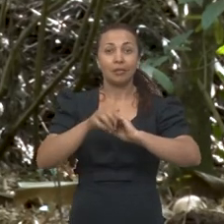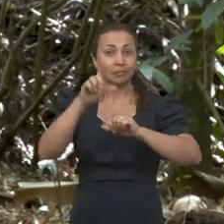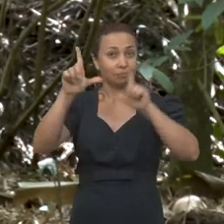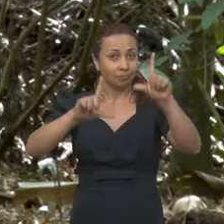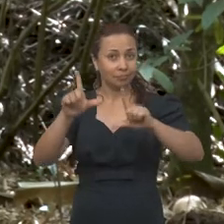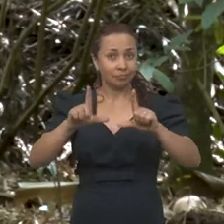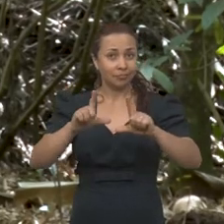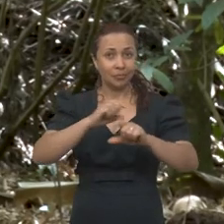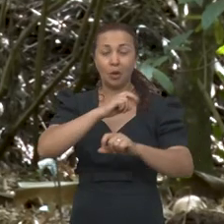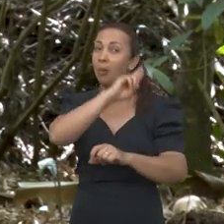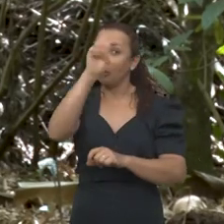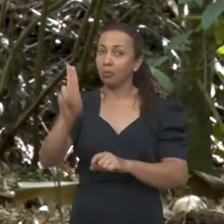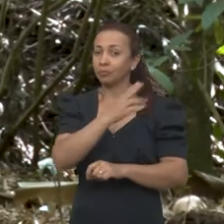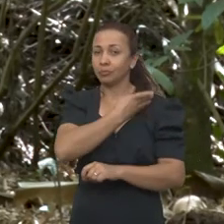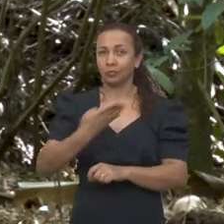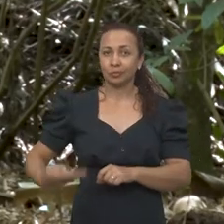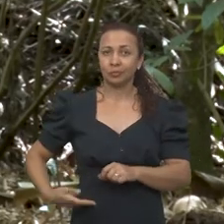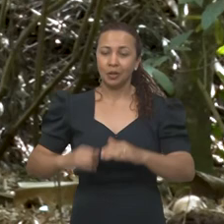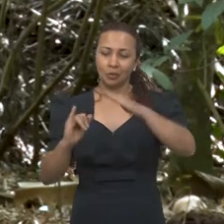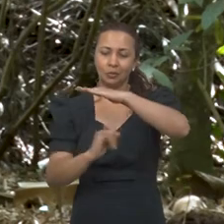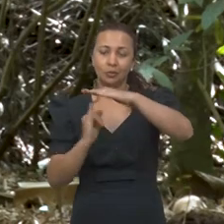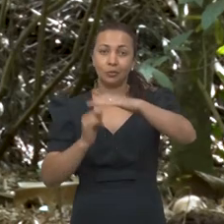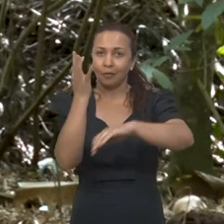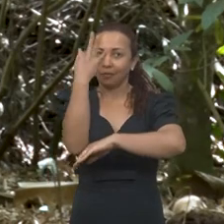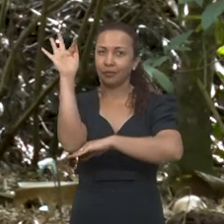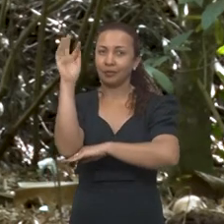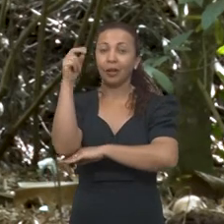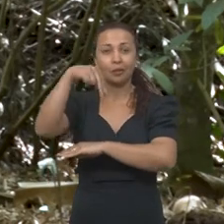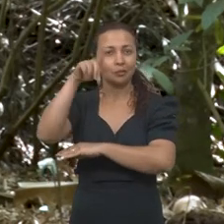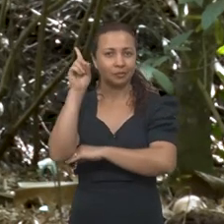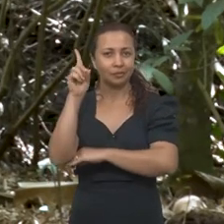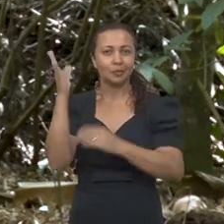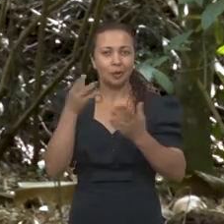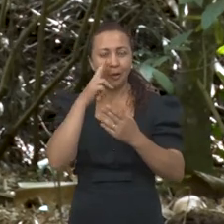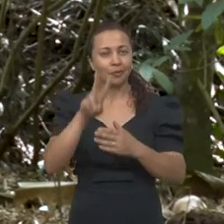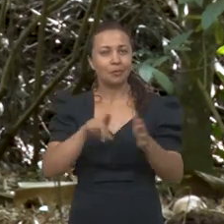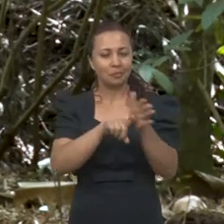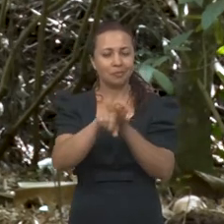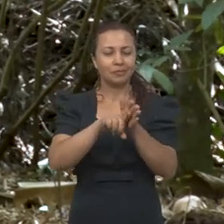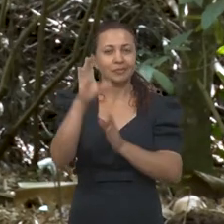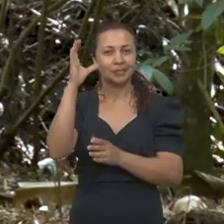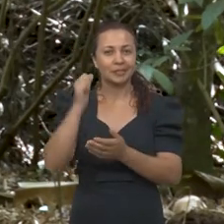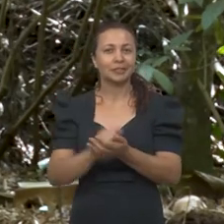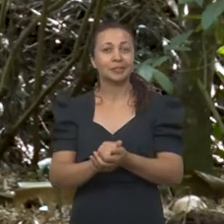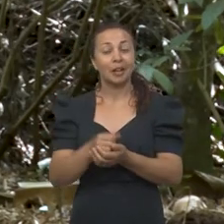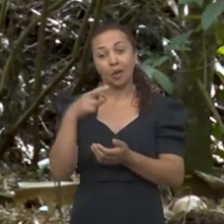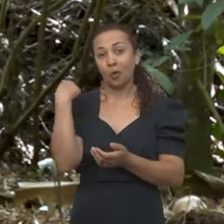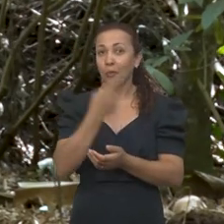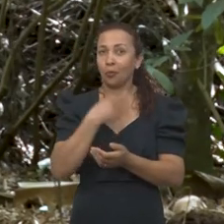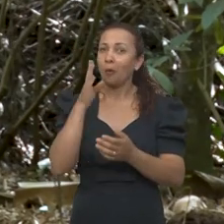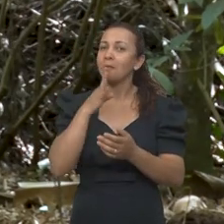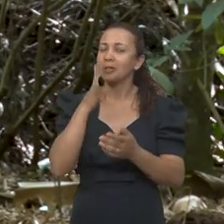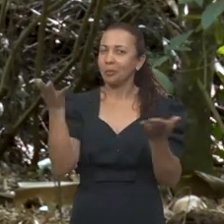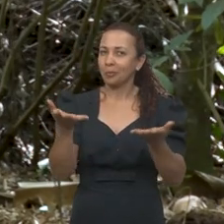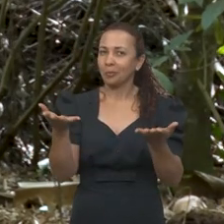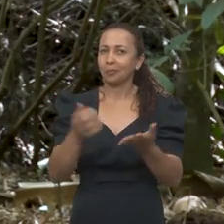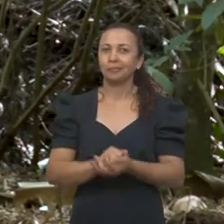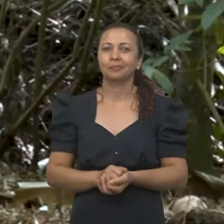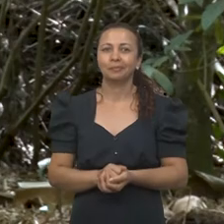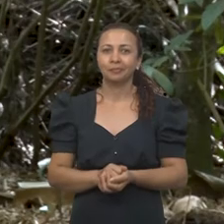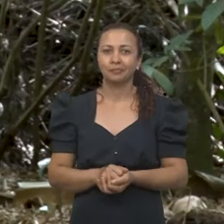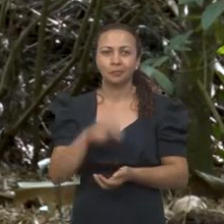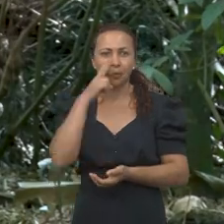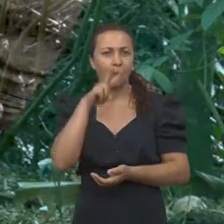entre emissoras, universidades públicas e institutos federais do Nordeste. Veja agora as pesquisas científicas que vamos